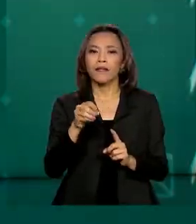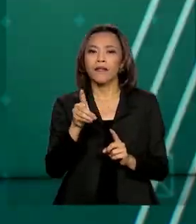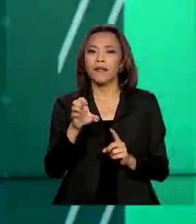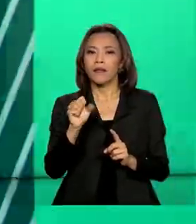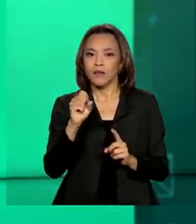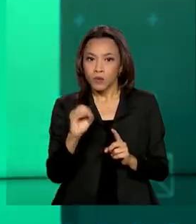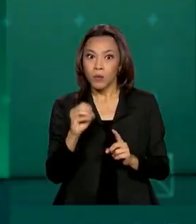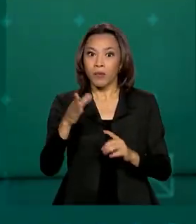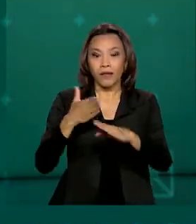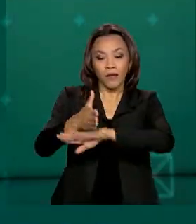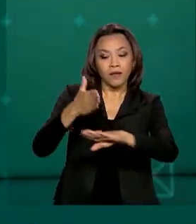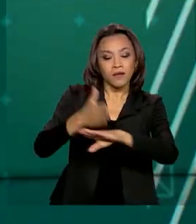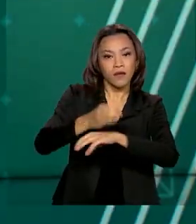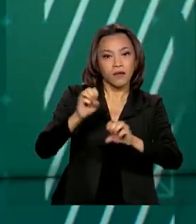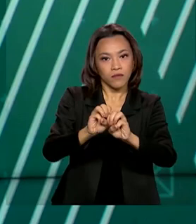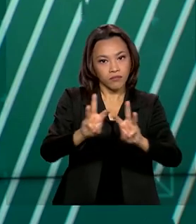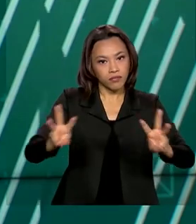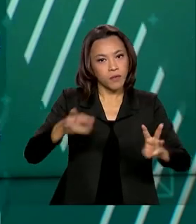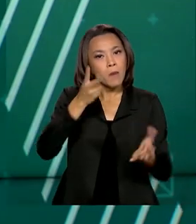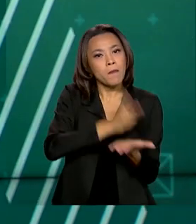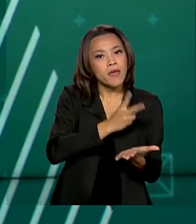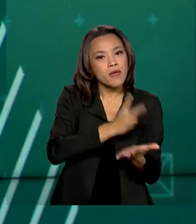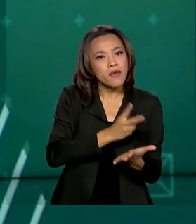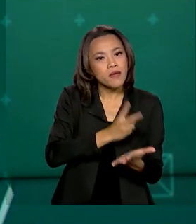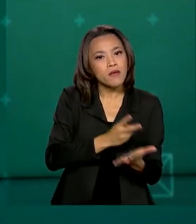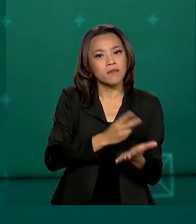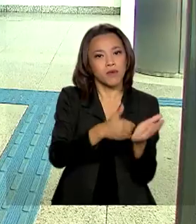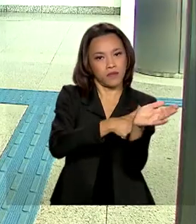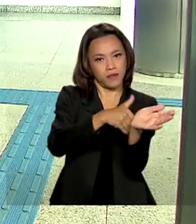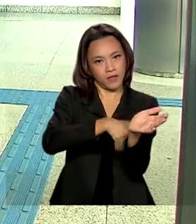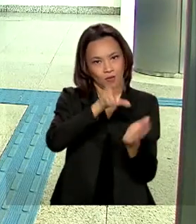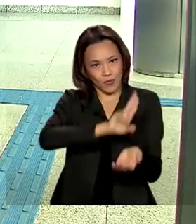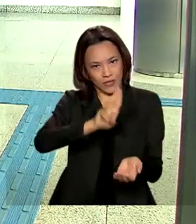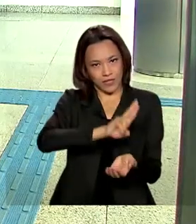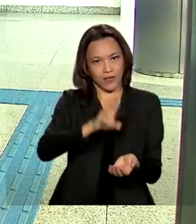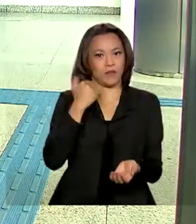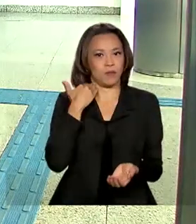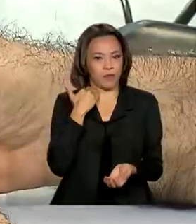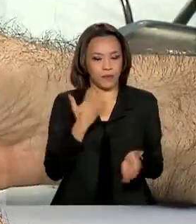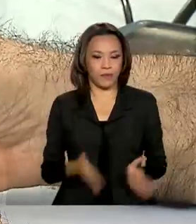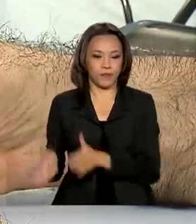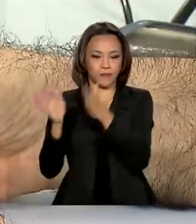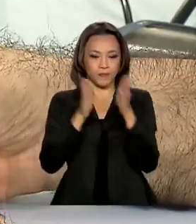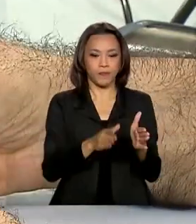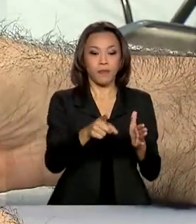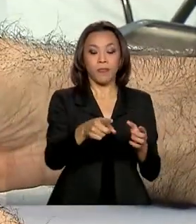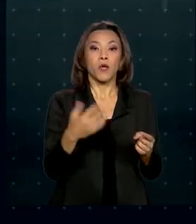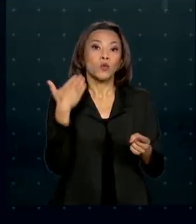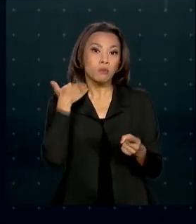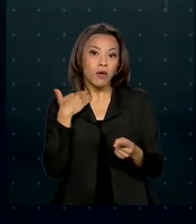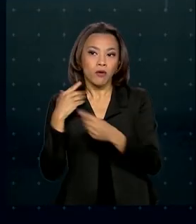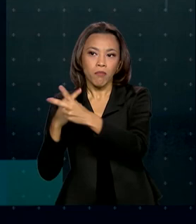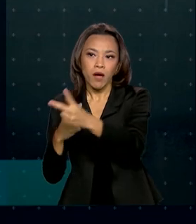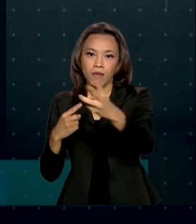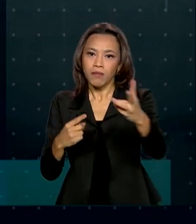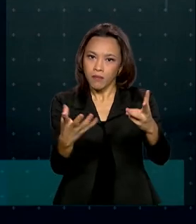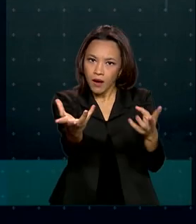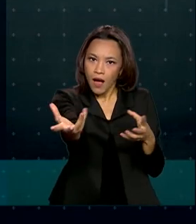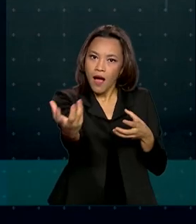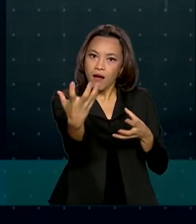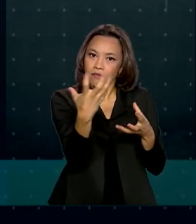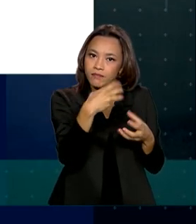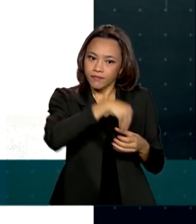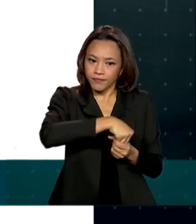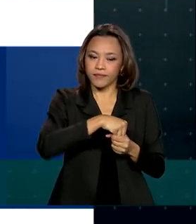gov.br com a mesma senha utilizada no banco. Com a adesão dos bancos ao portal gov.br,